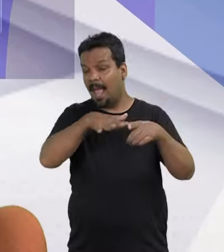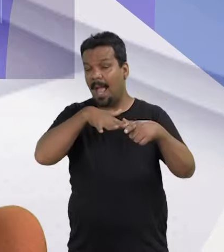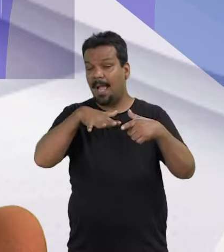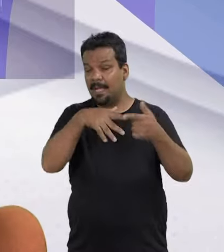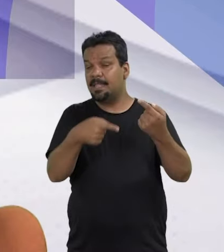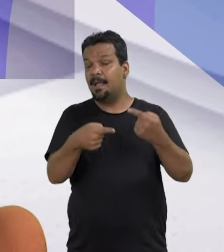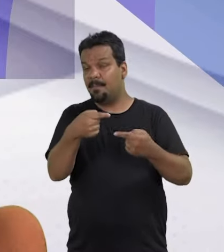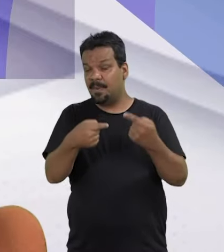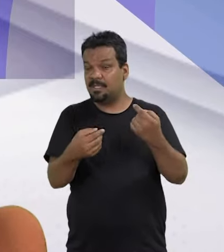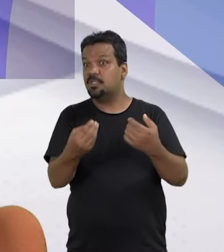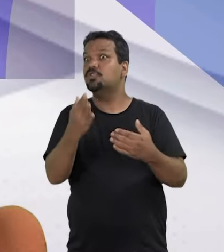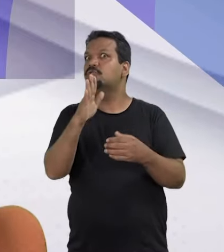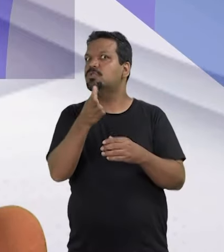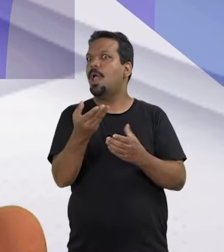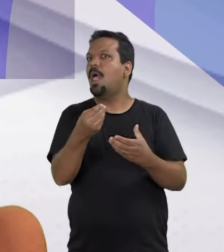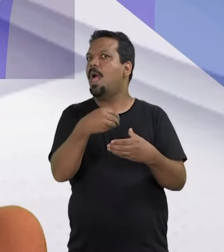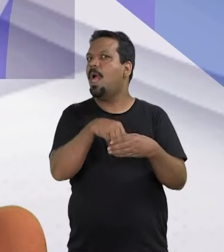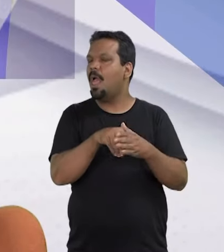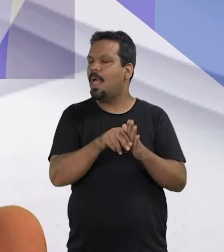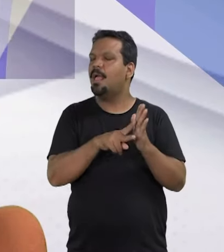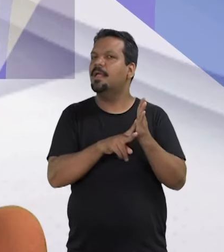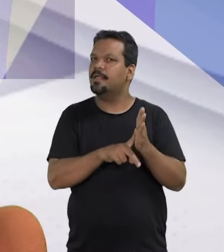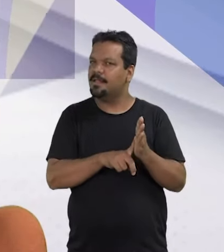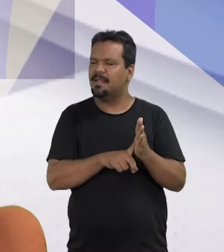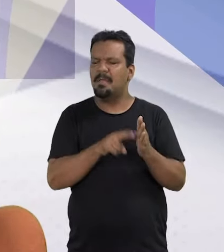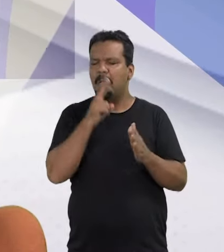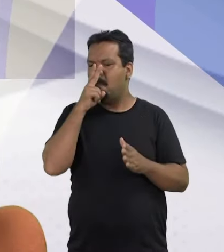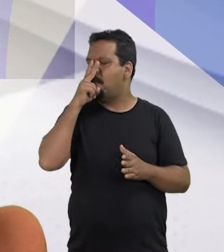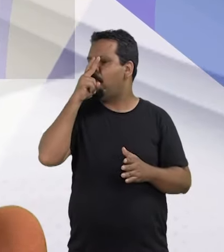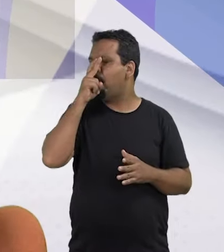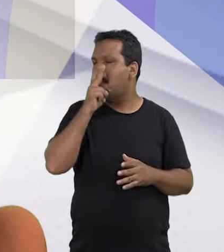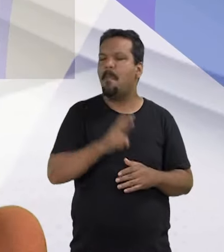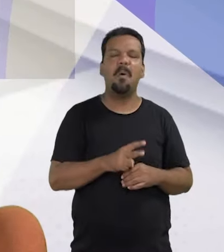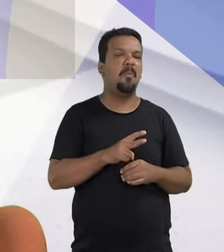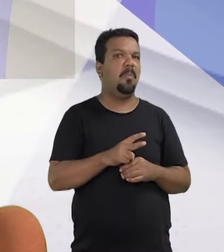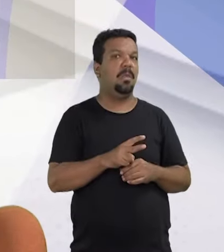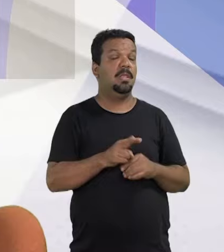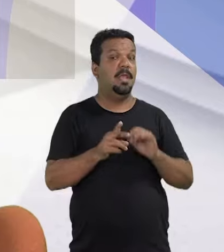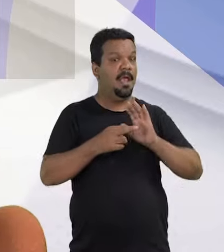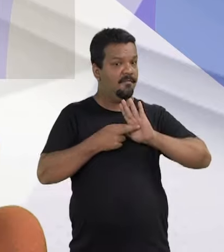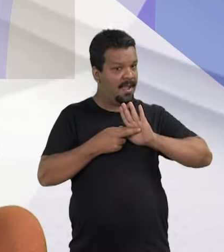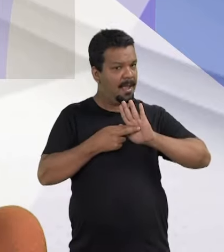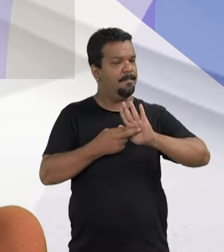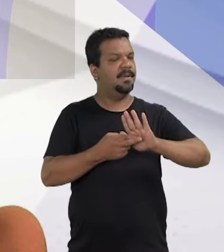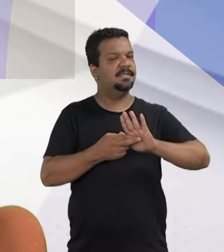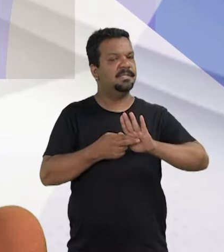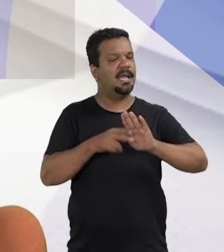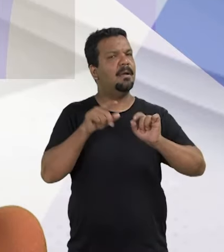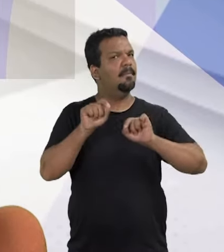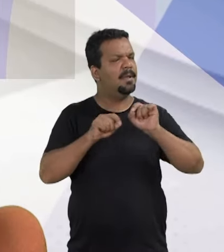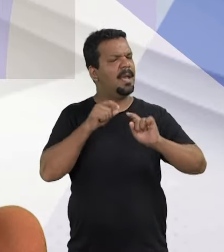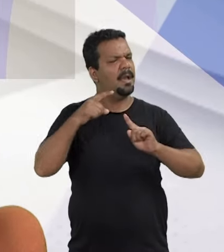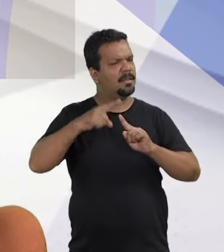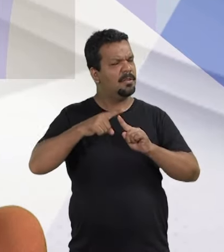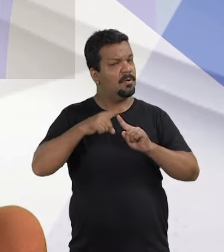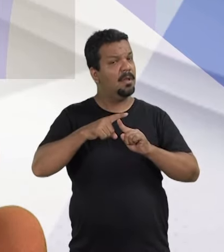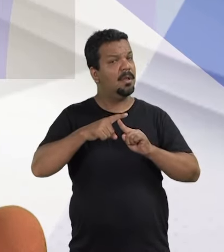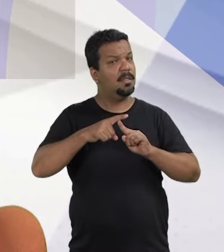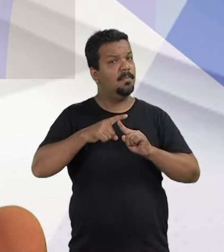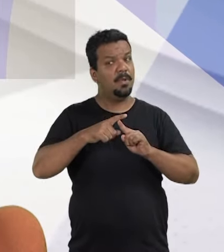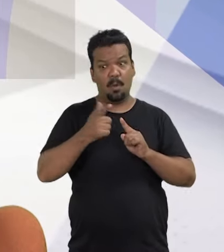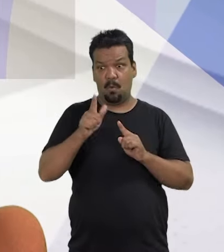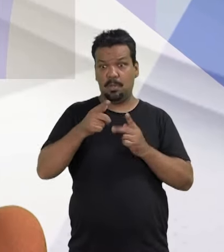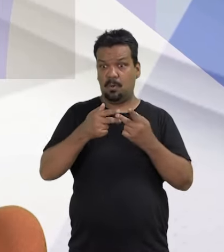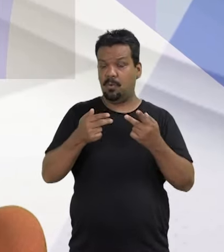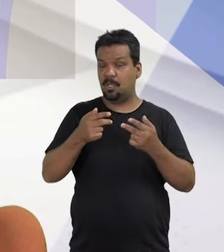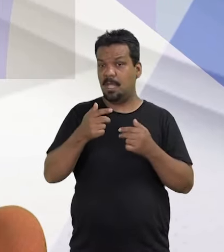já dentro do sindicato e muito forte. E ela vai representar uma categoria, que é outra